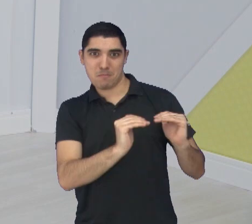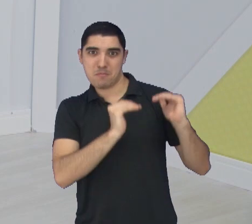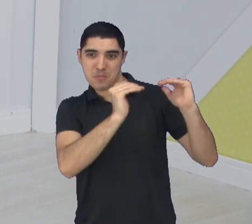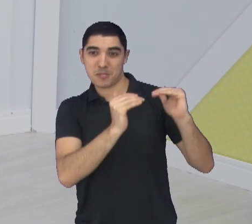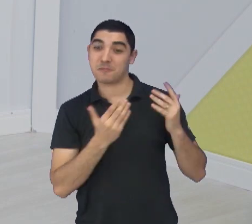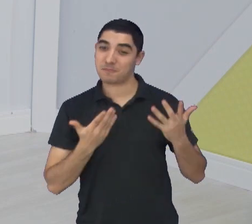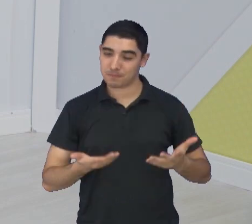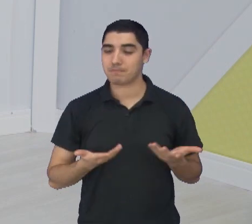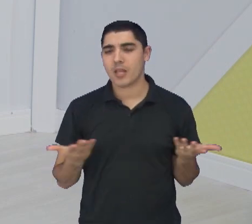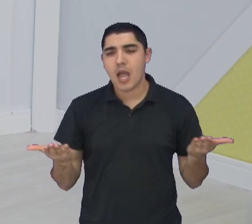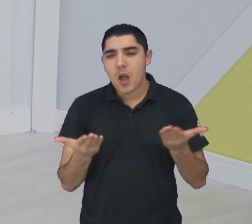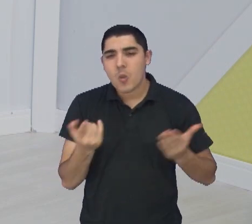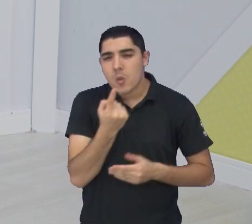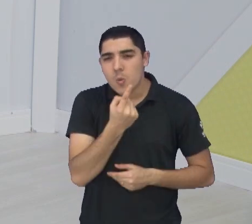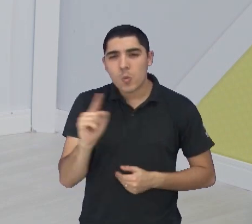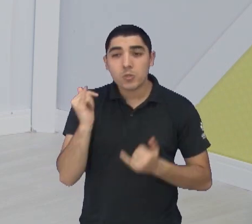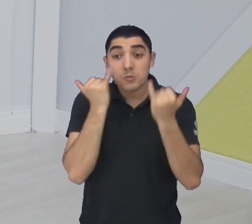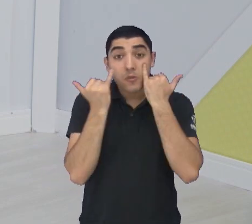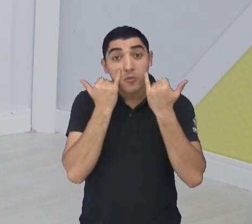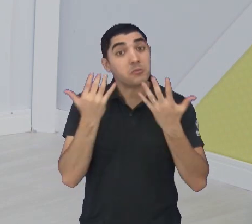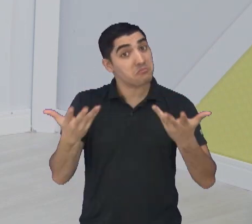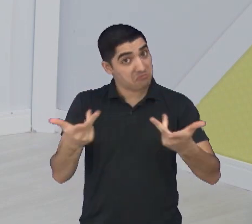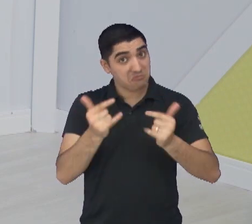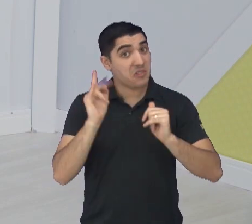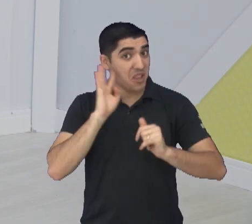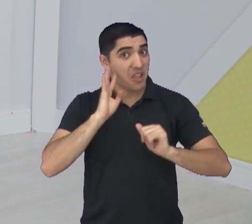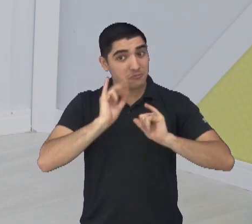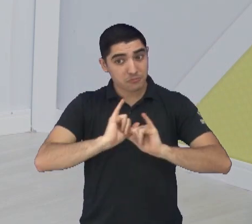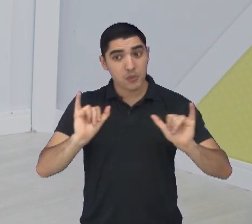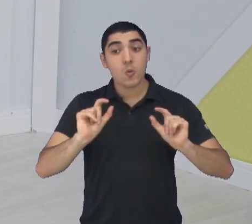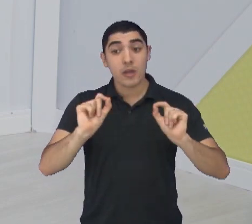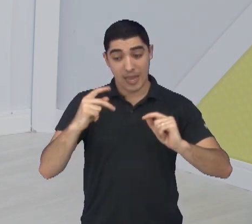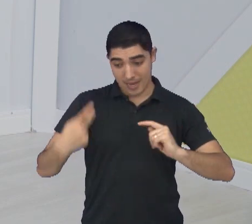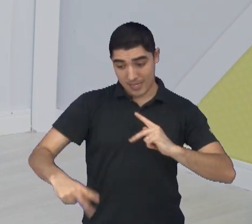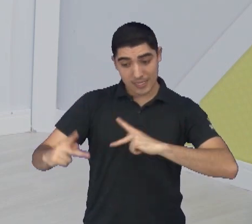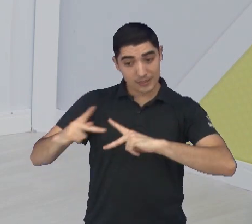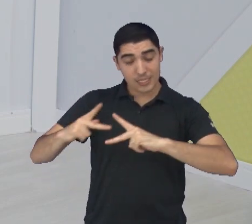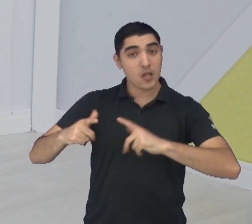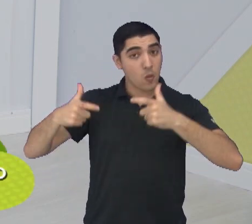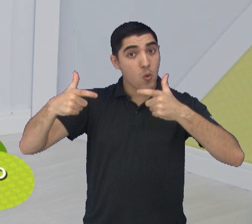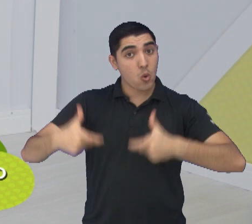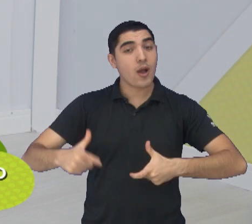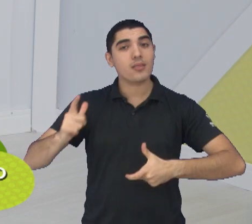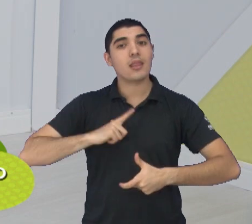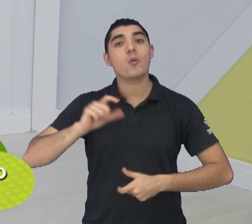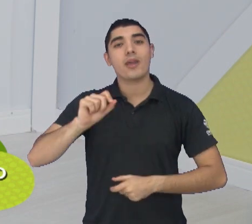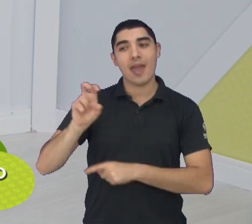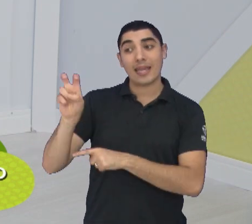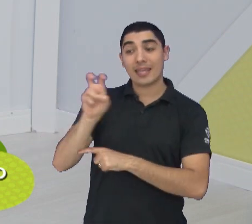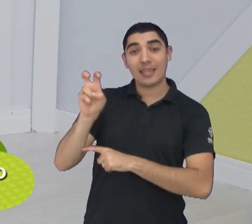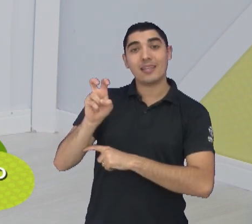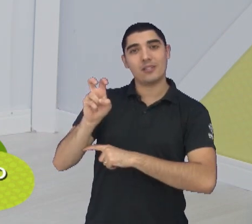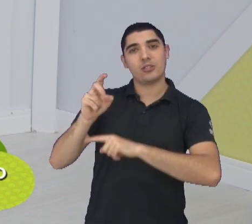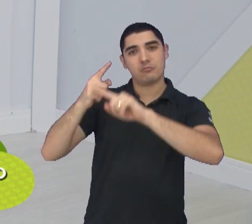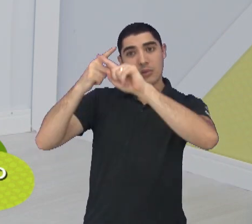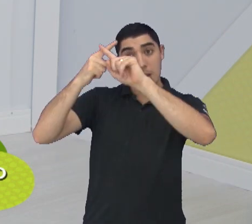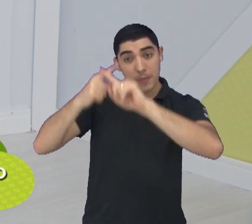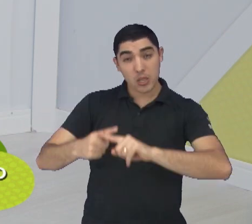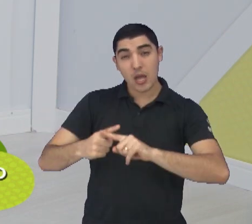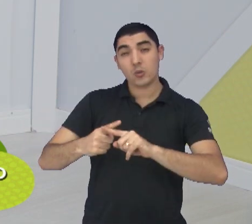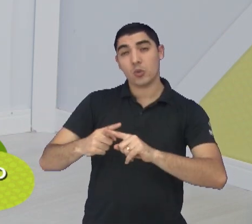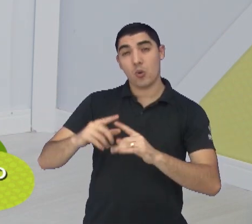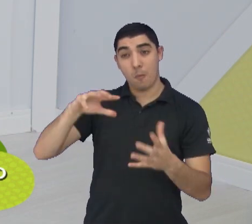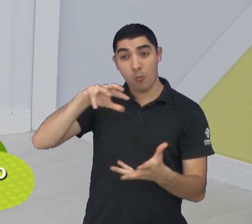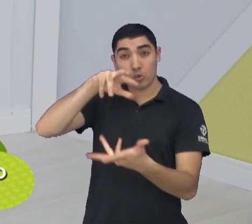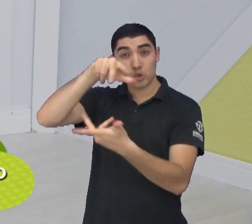para a gente encerrar a hora do esporte de hoje e encerrar com uma notícia bacana. São José dos Campos vai sediar a quinta edição do Campeonato Mundial de